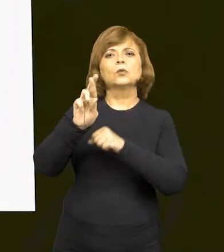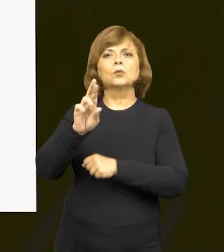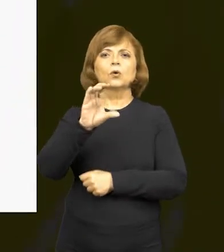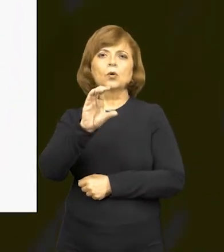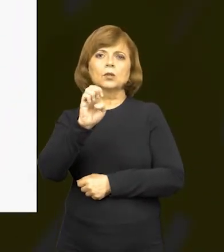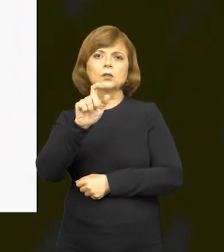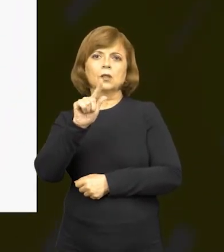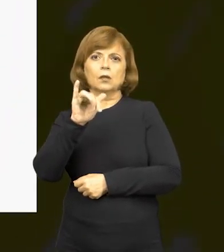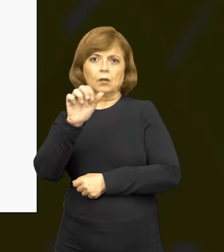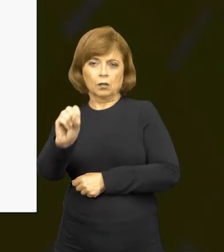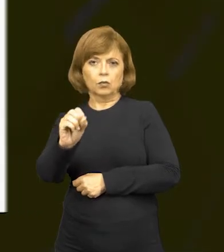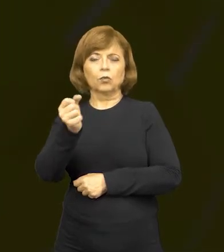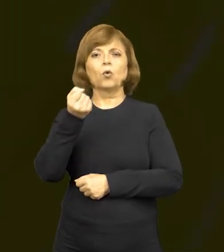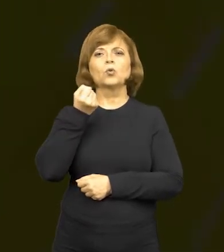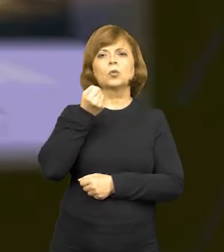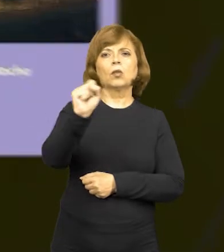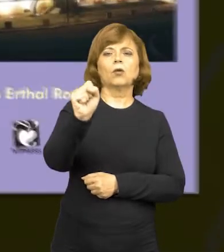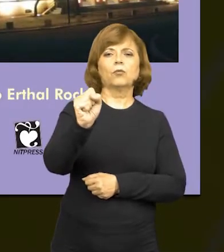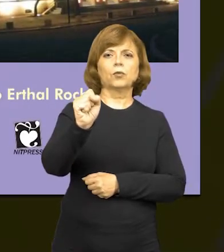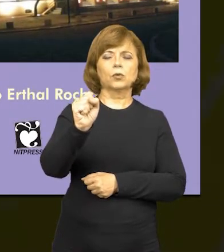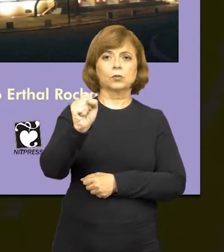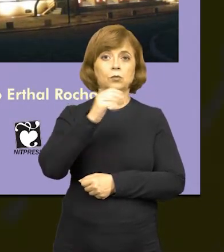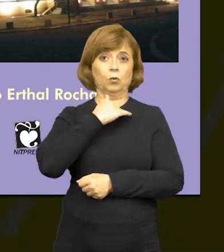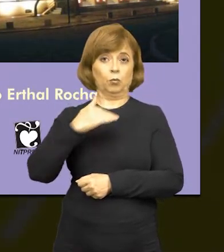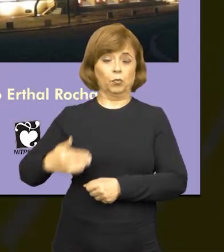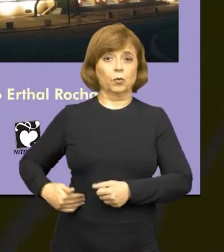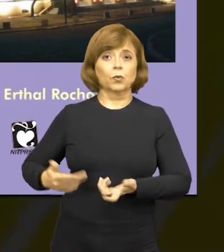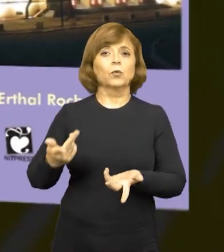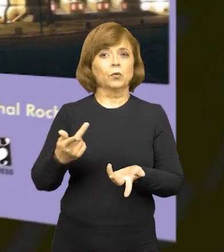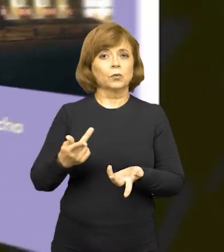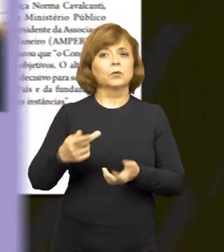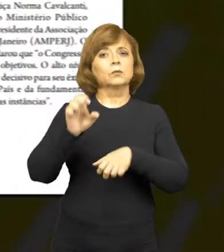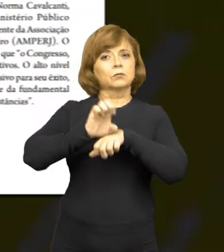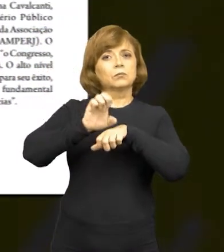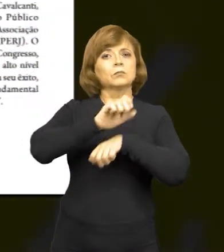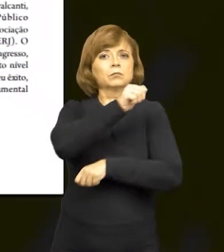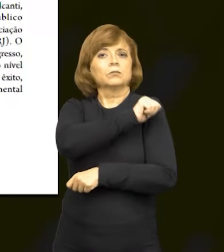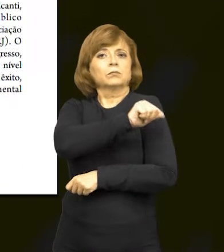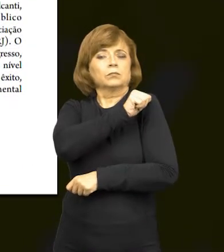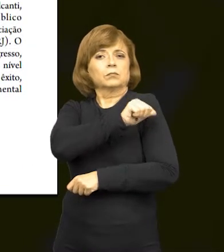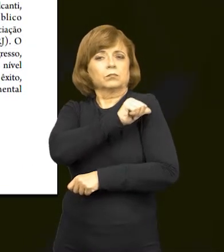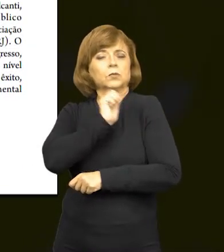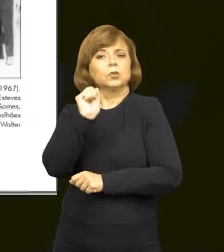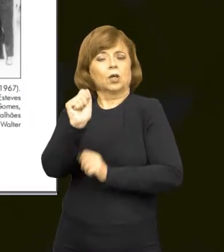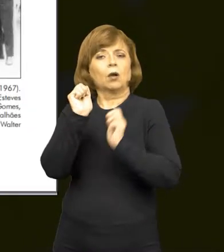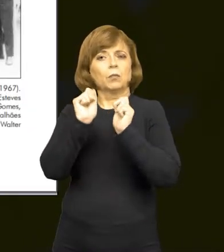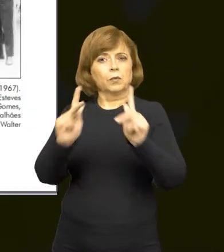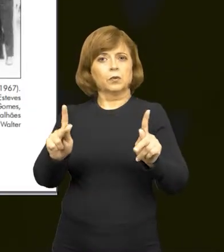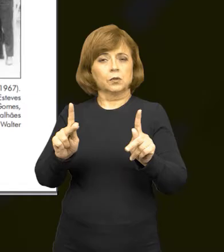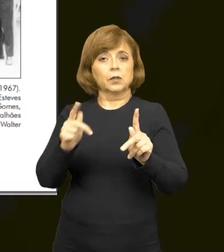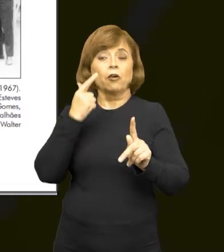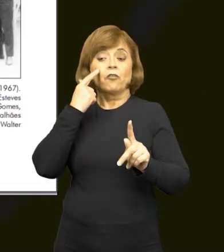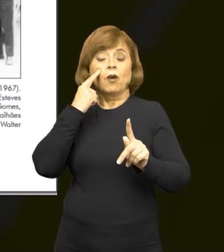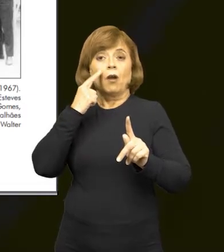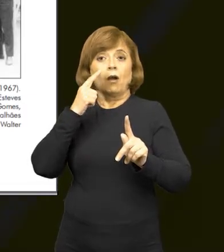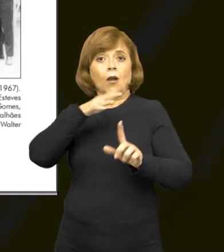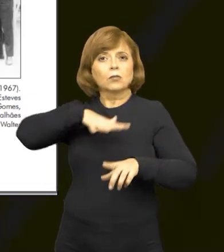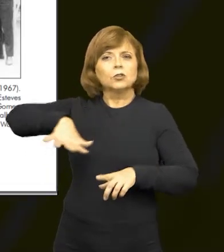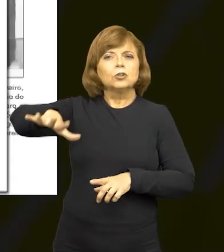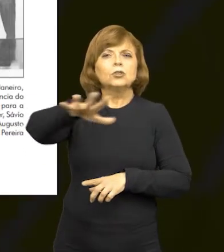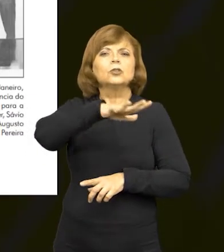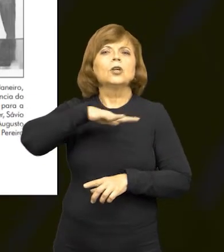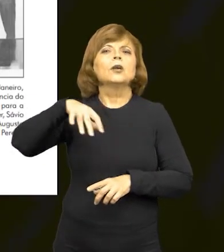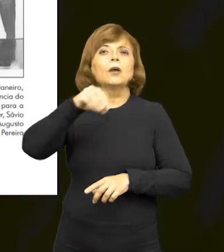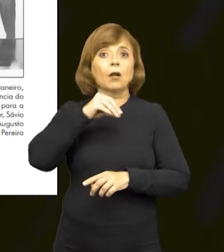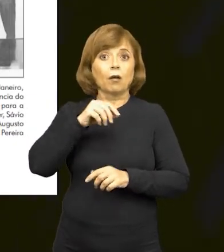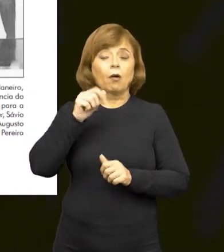Airtal, Defensor Público Aposentado do Antigo Estado do Rio, que faz uma panorâmica do Ministério Público